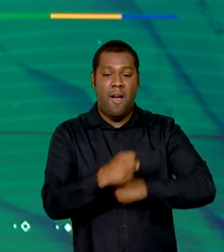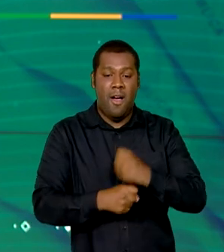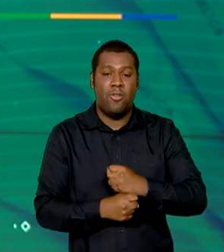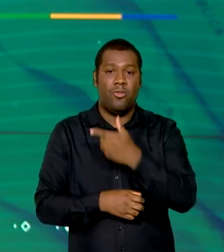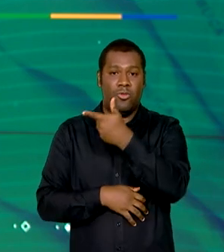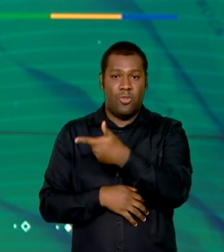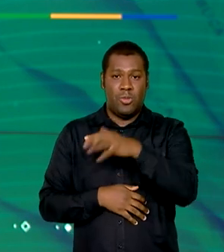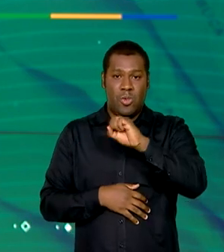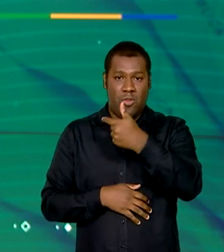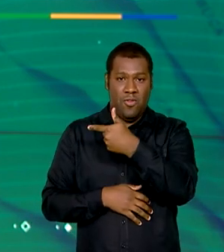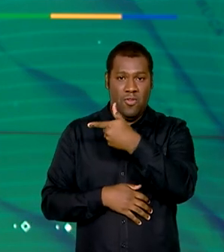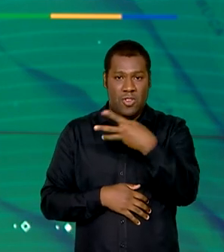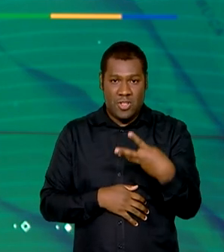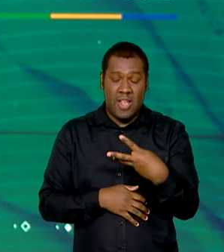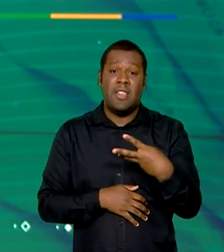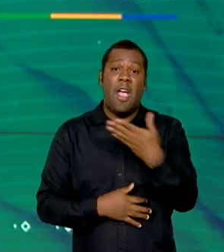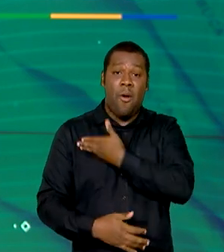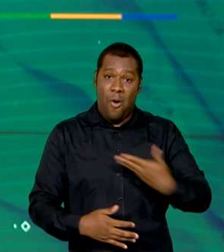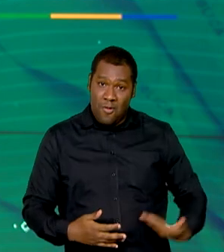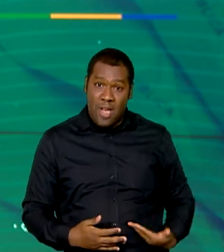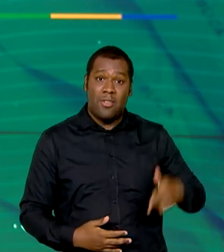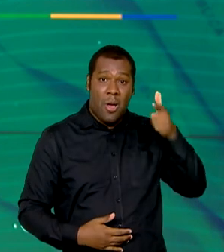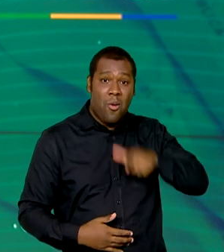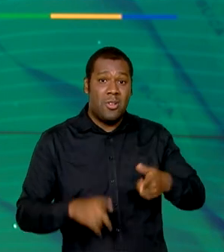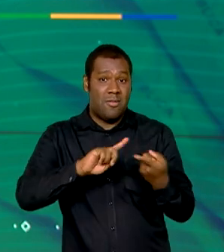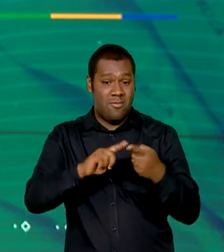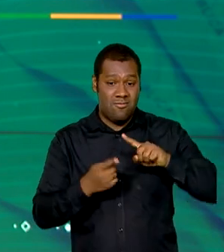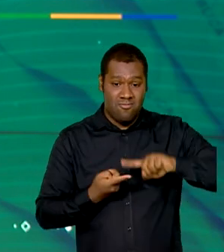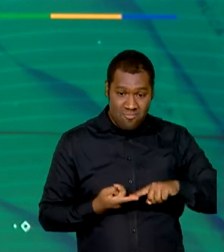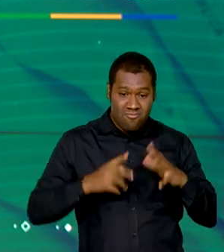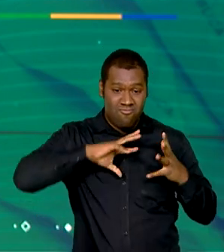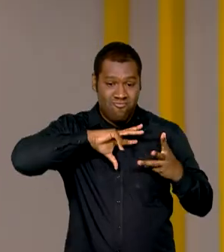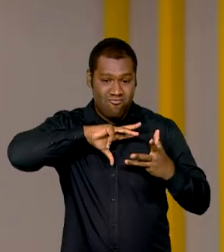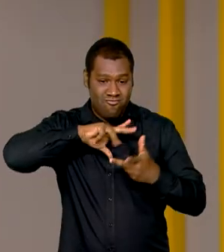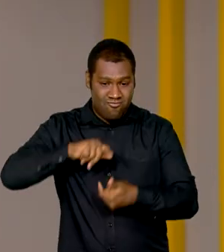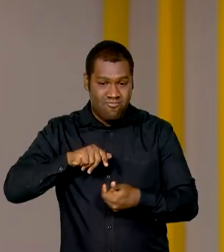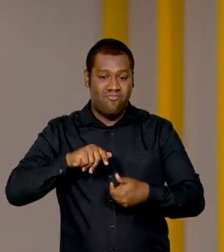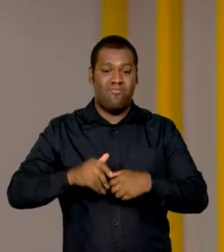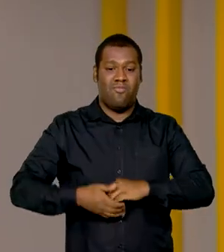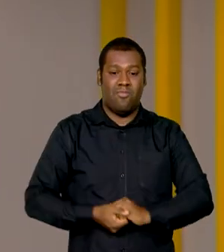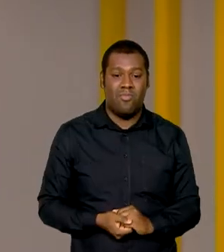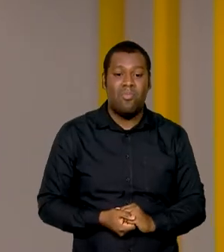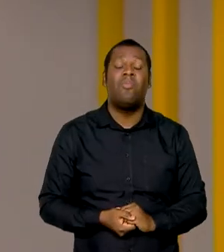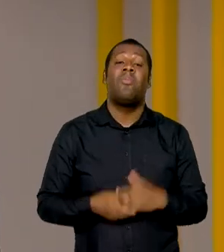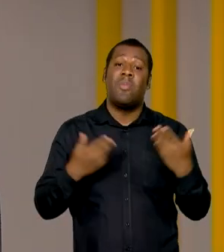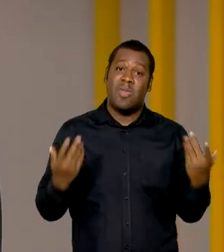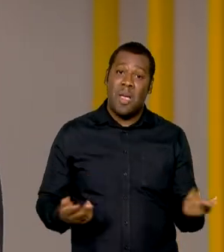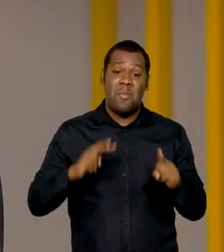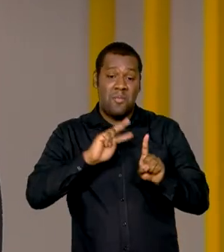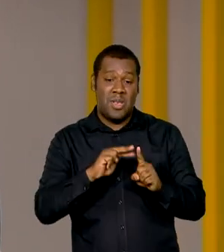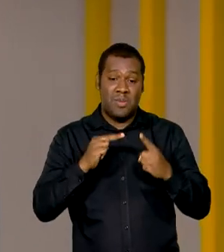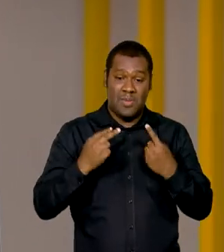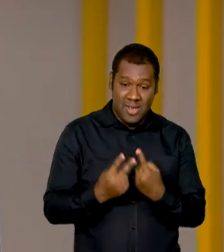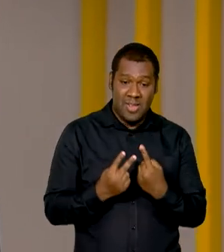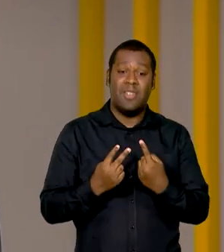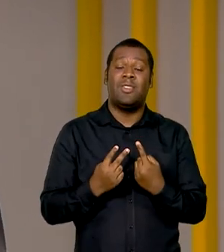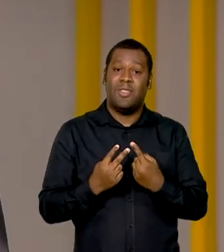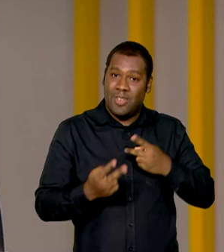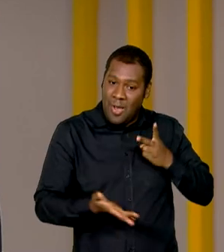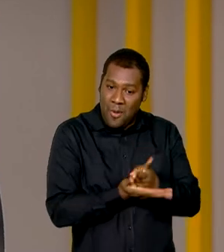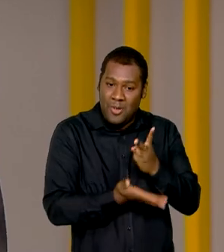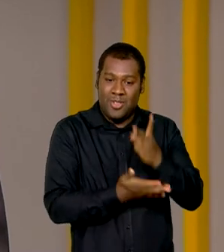ampliar o número de compradores de mercadorias nacionais ao redor do mundo. E a tendência se manteve neste ano.